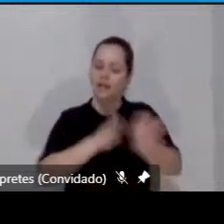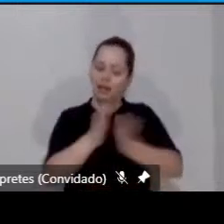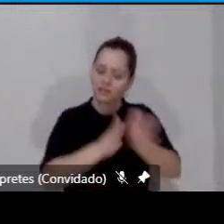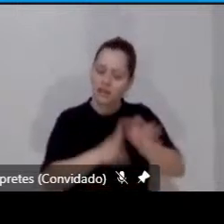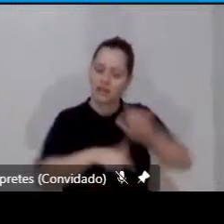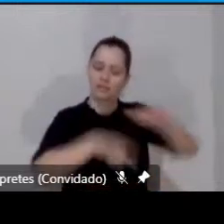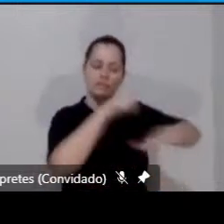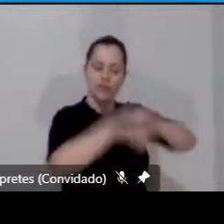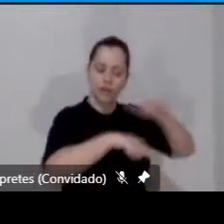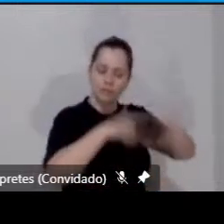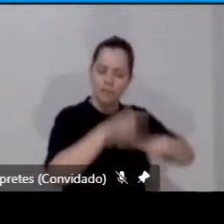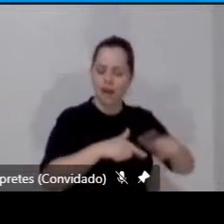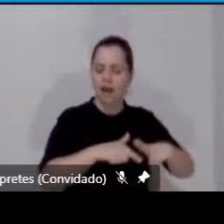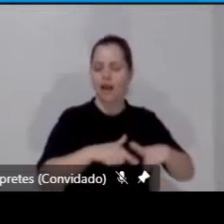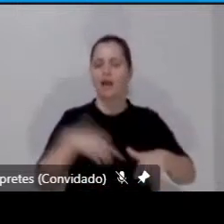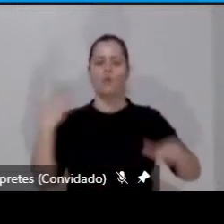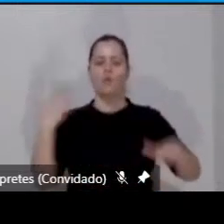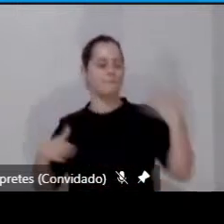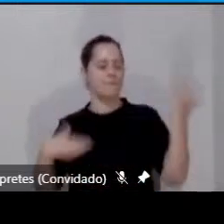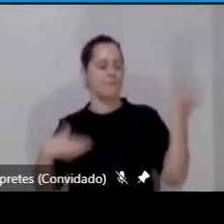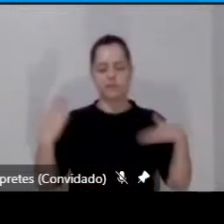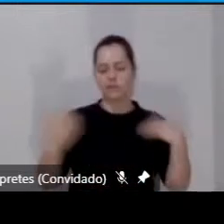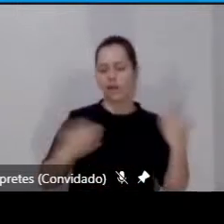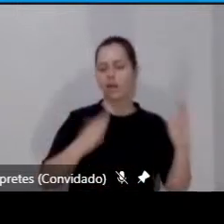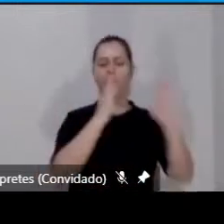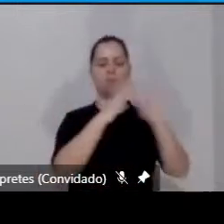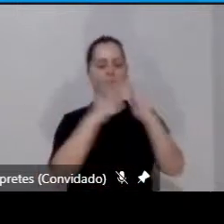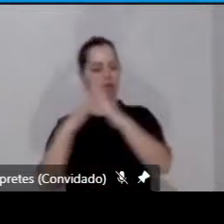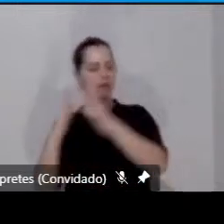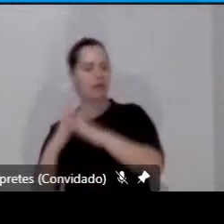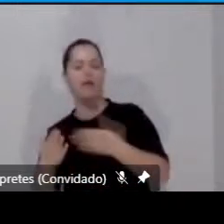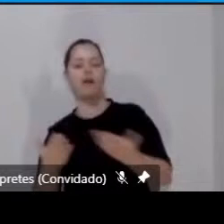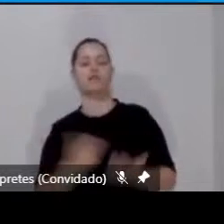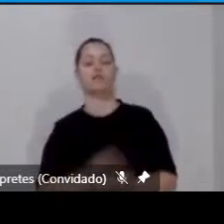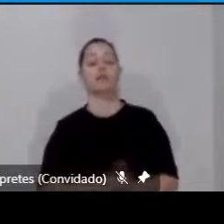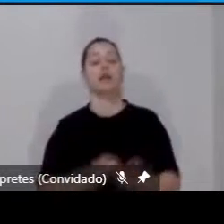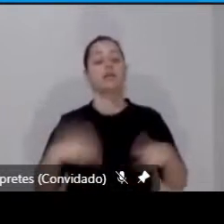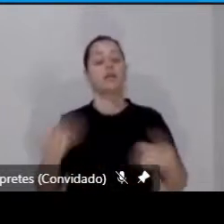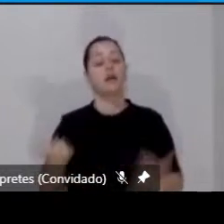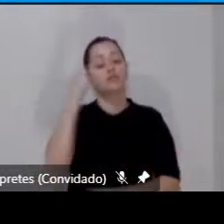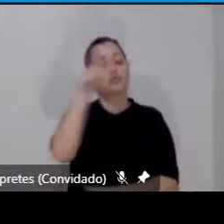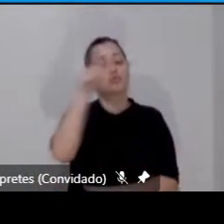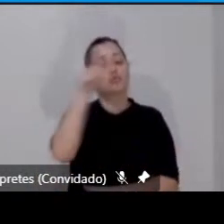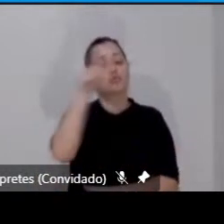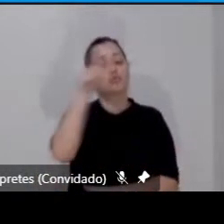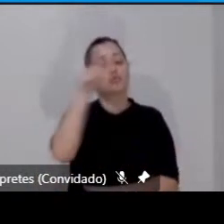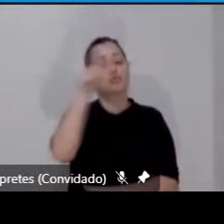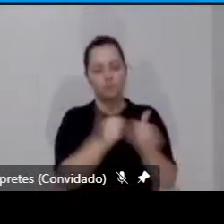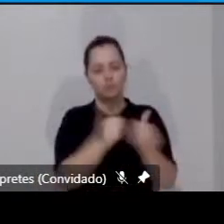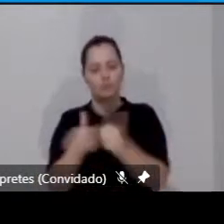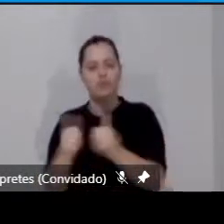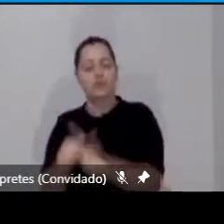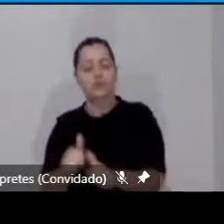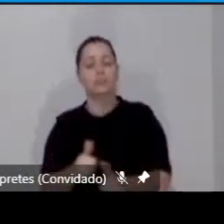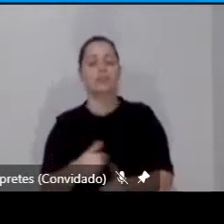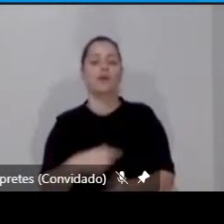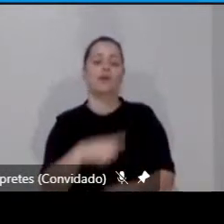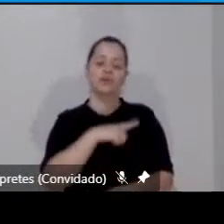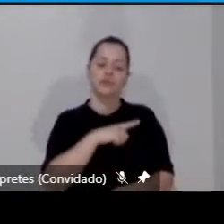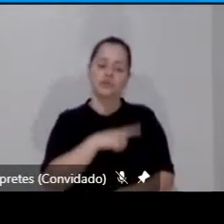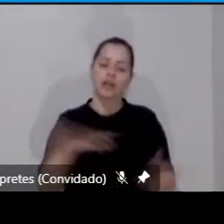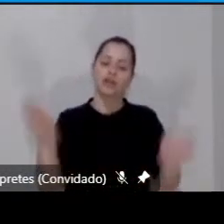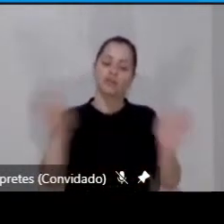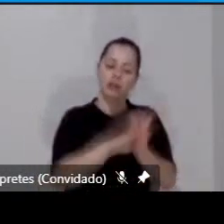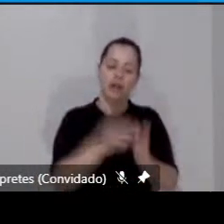lazer, à residência. Então, novamente, o transporte e a mobilidade mediando essas dimensões